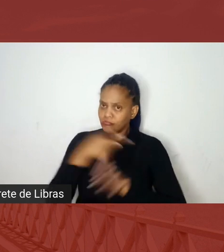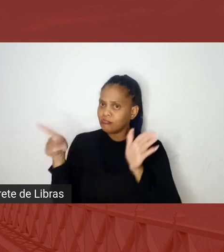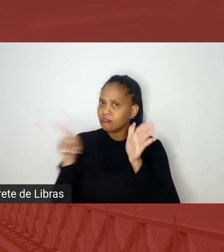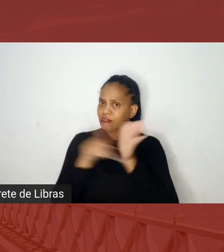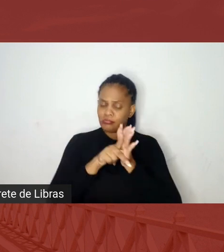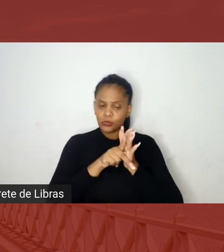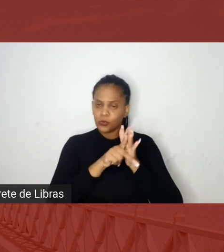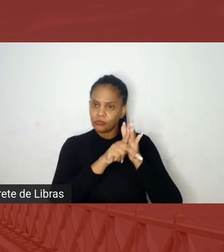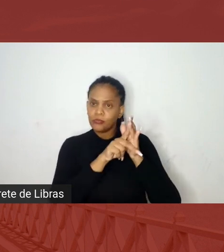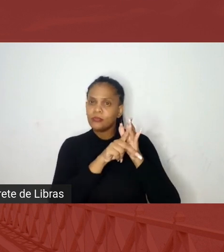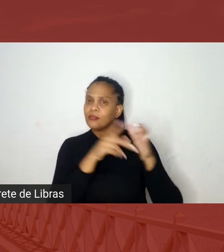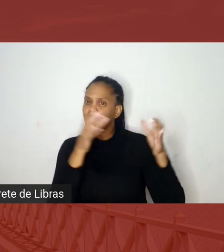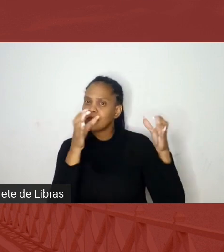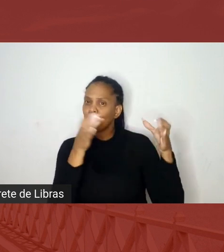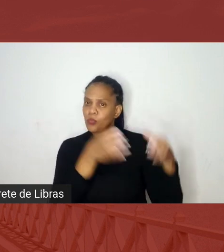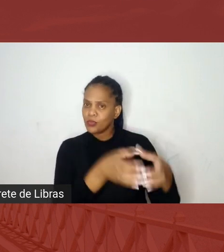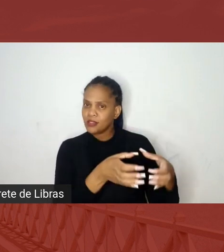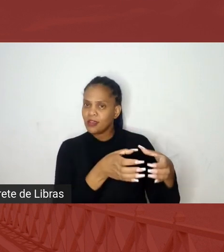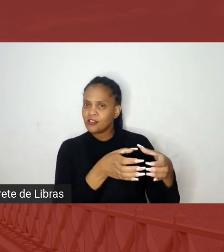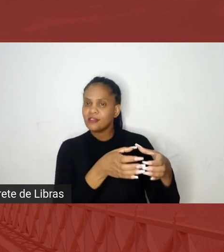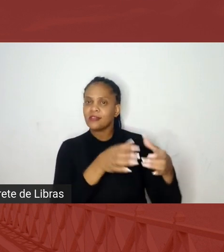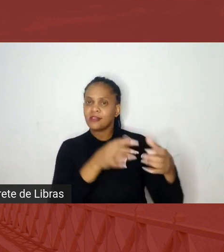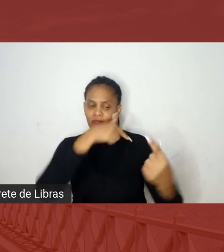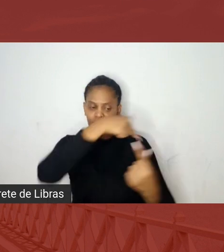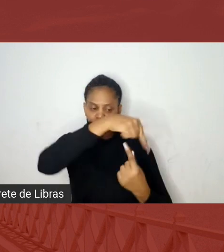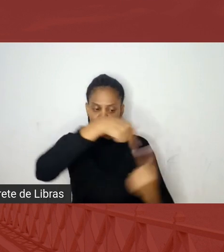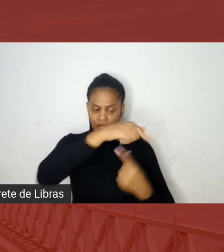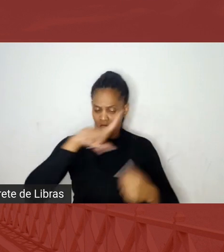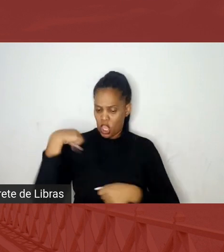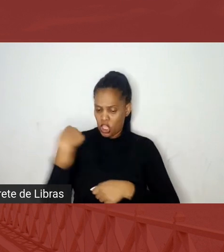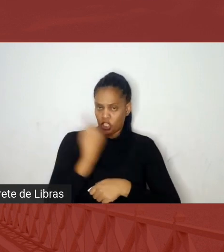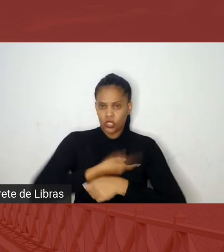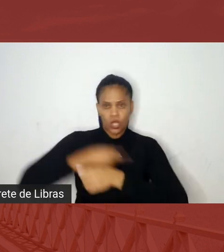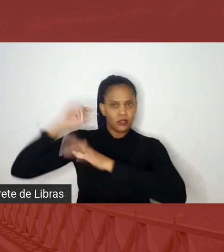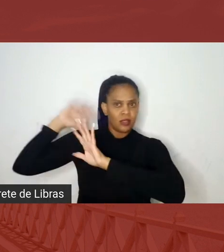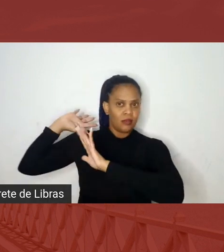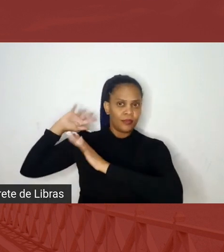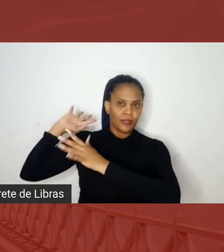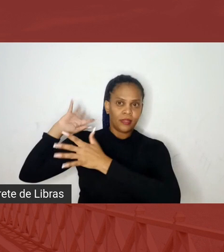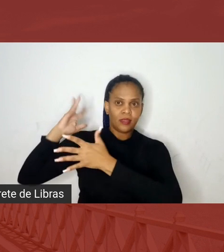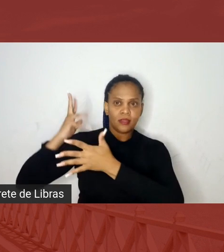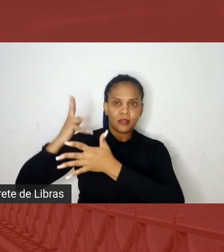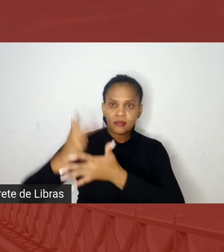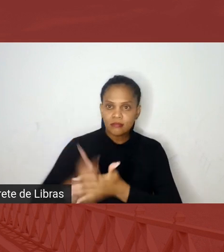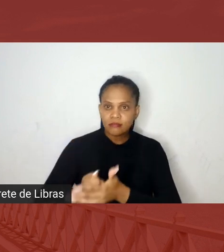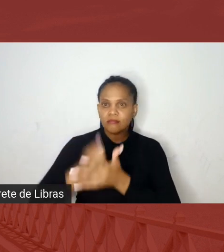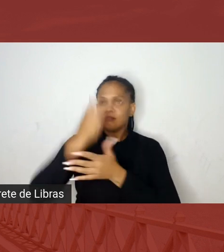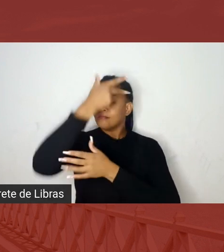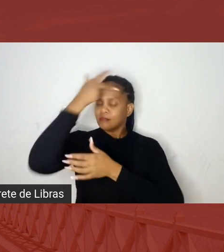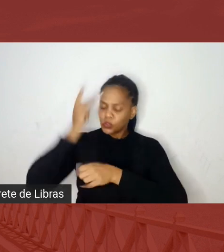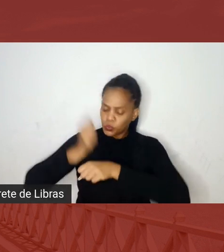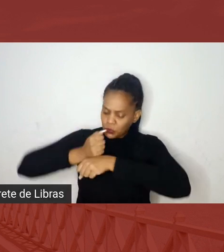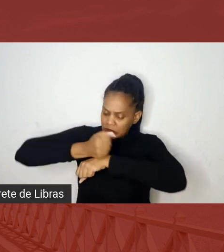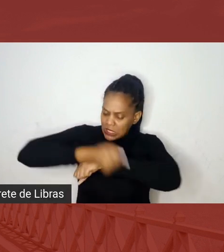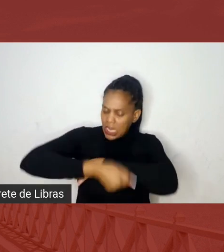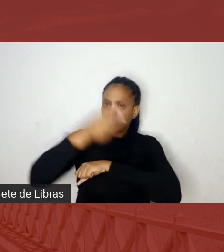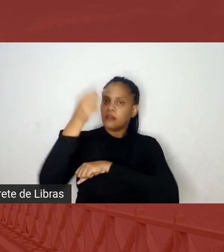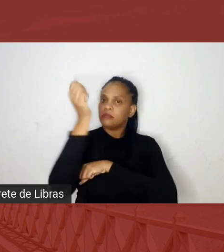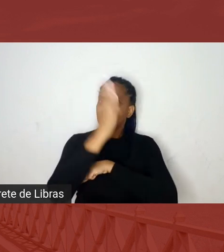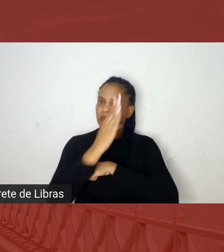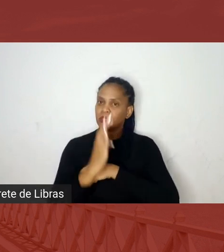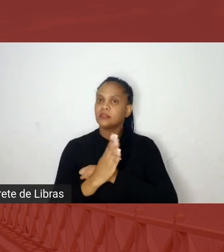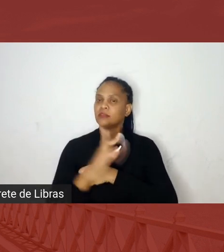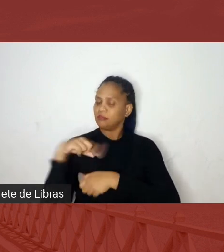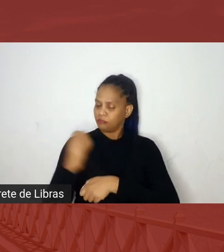que a gente descendia de pessoas escravizadas nesse país, e que a gente tinha o direito de ter essa certificação,